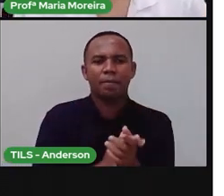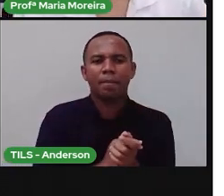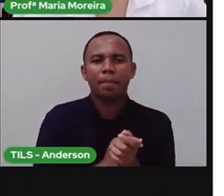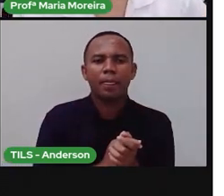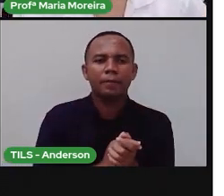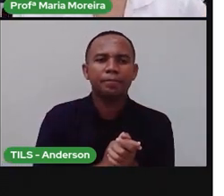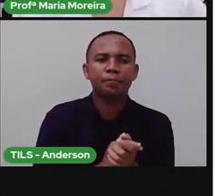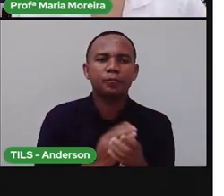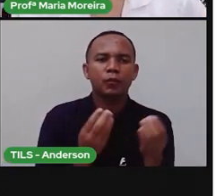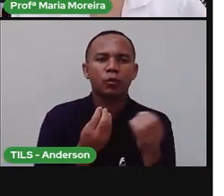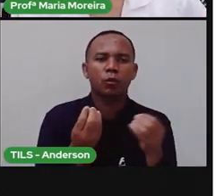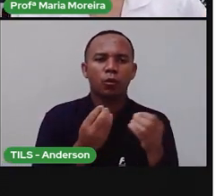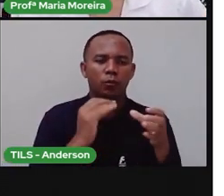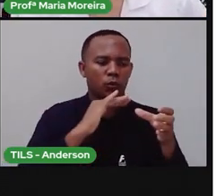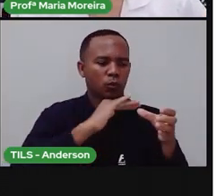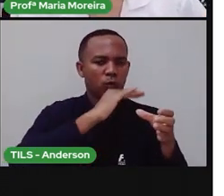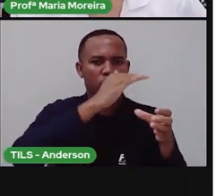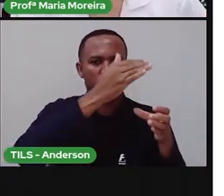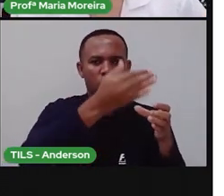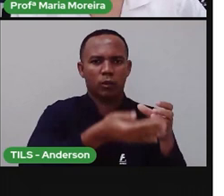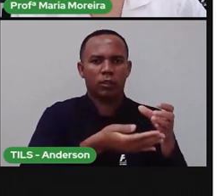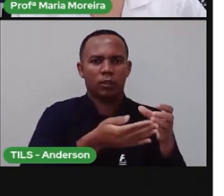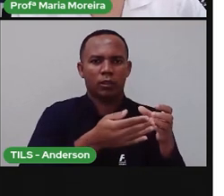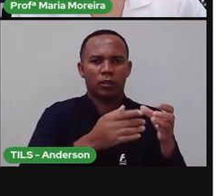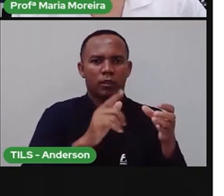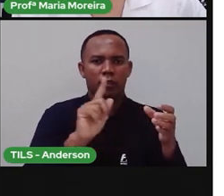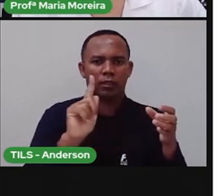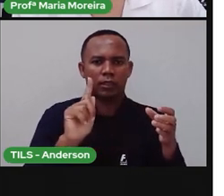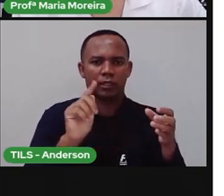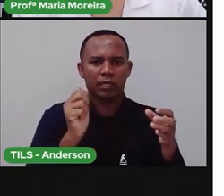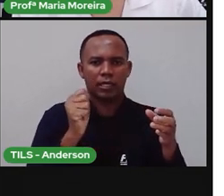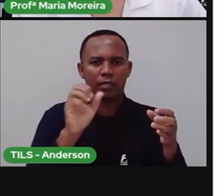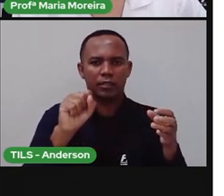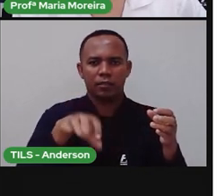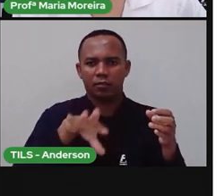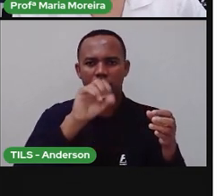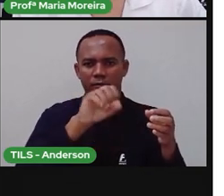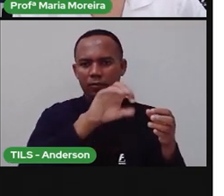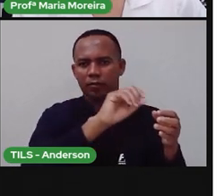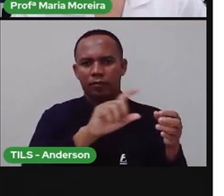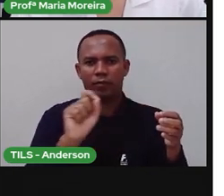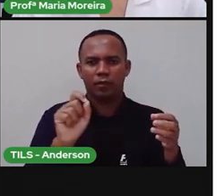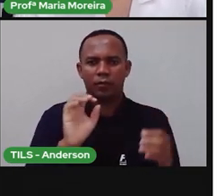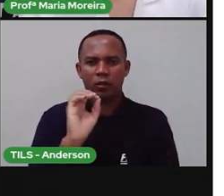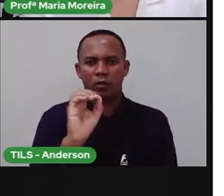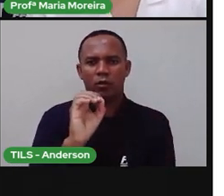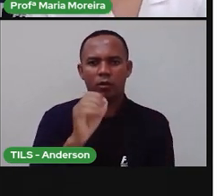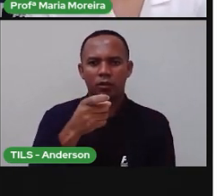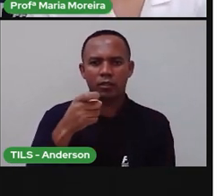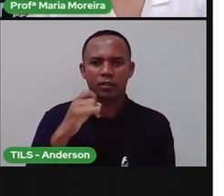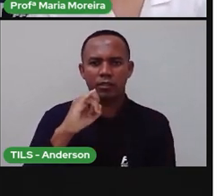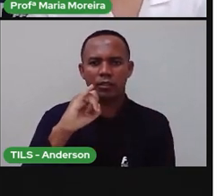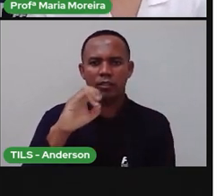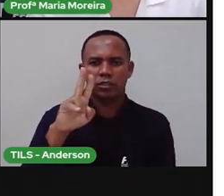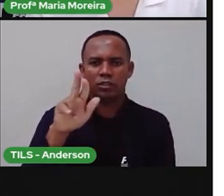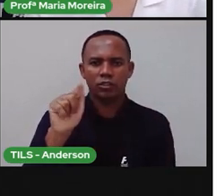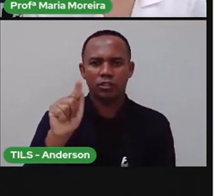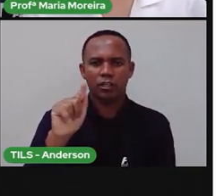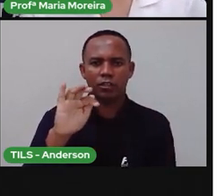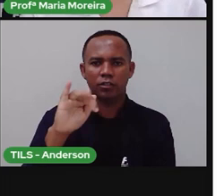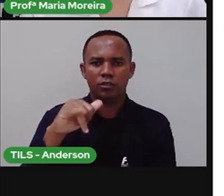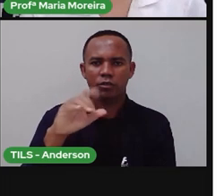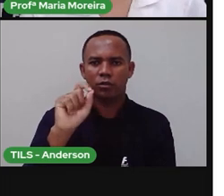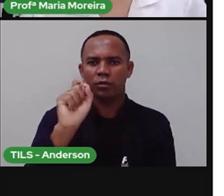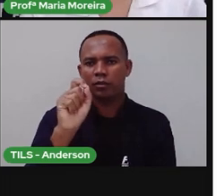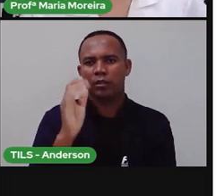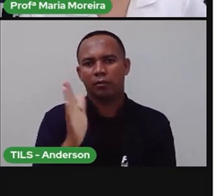Composta por gases, né? Como oxigênio, gás carbônico e nitrogênio, que a Pro falou com vocês, né? A atmosfera, ela